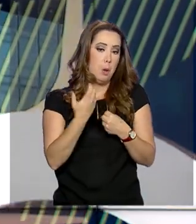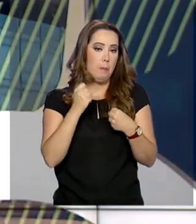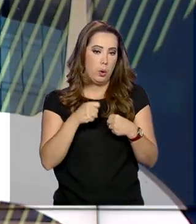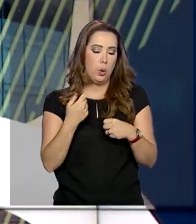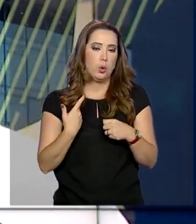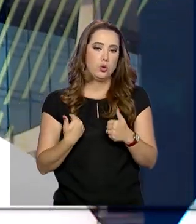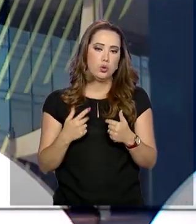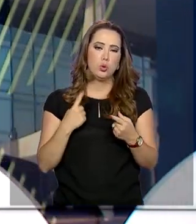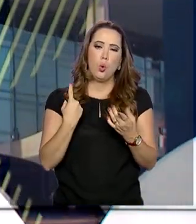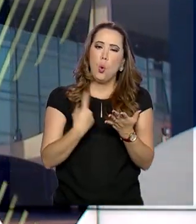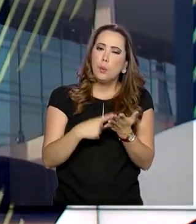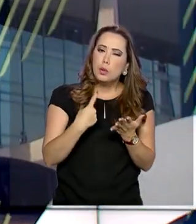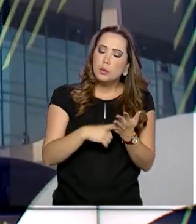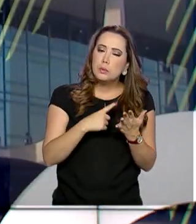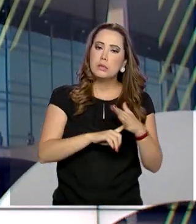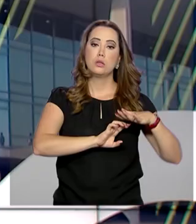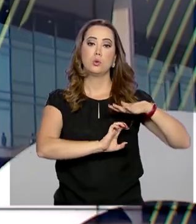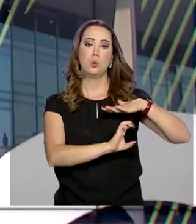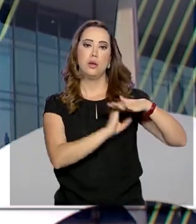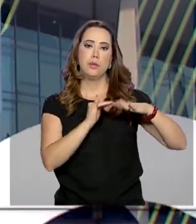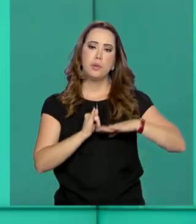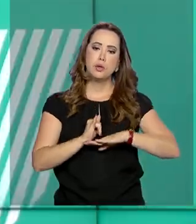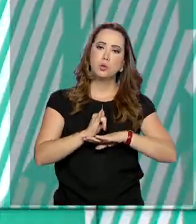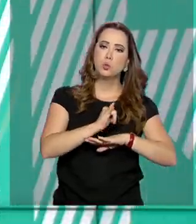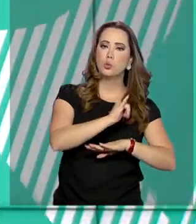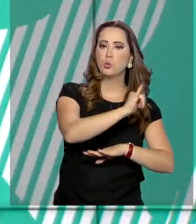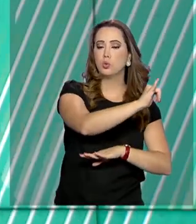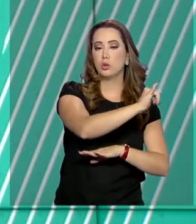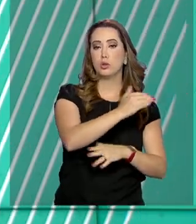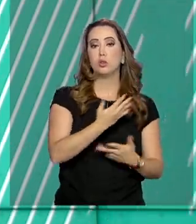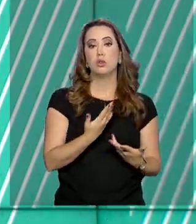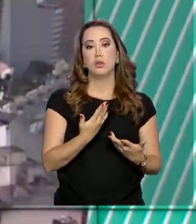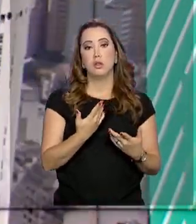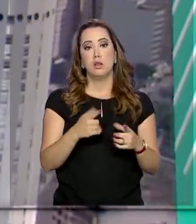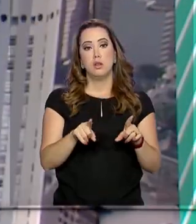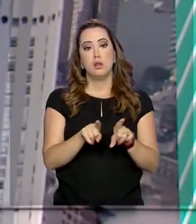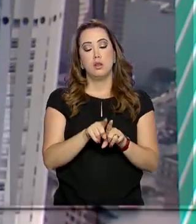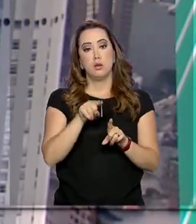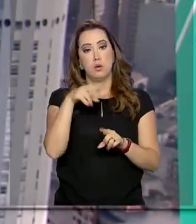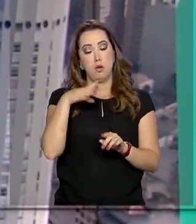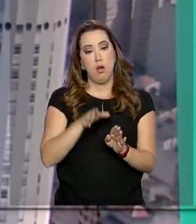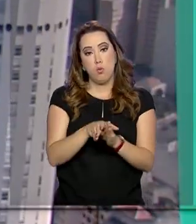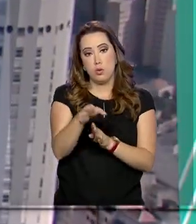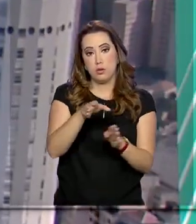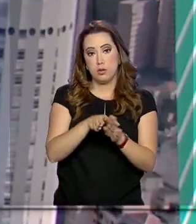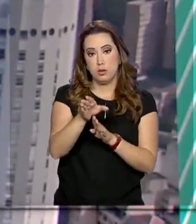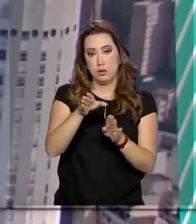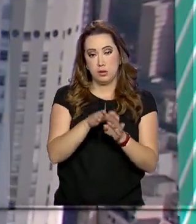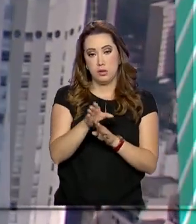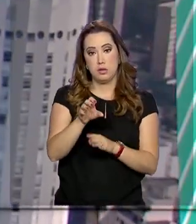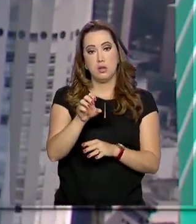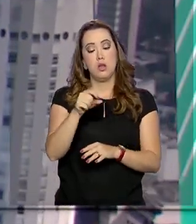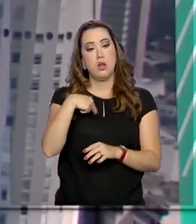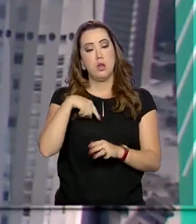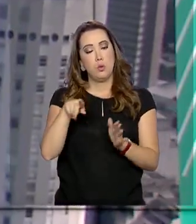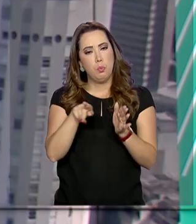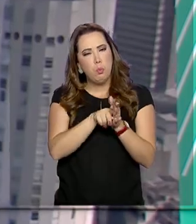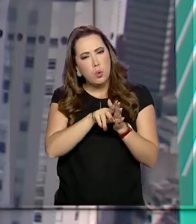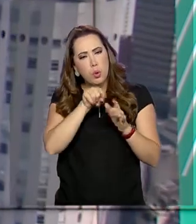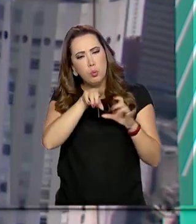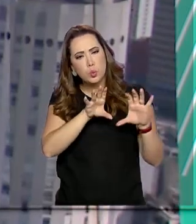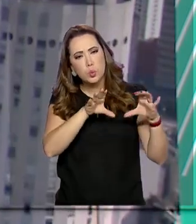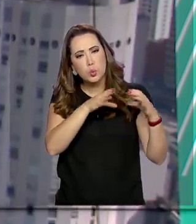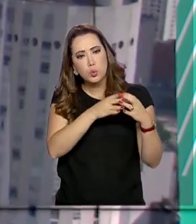buscar acordo com companhias aéreas e agências de viagem. Viagens. A recomendação da Secretaria Nacional do Consumidor